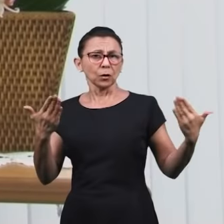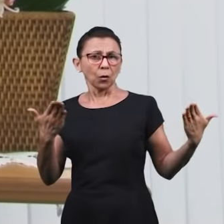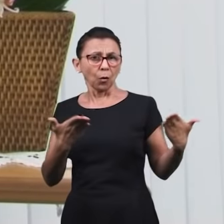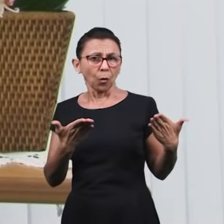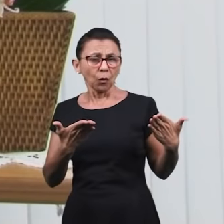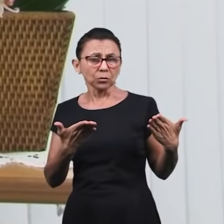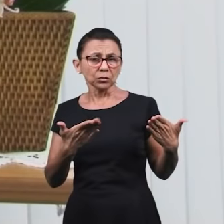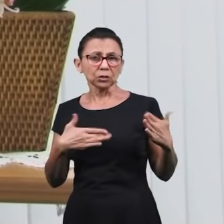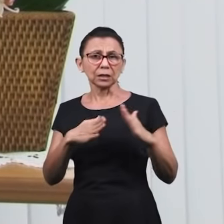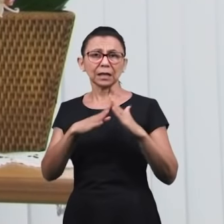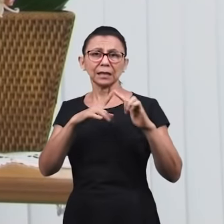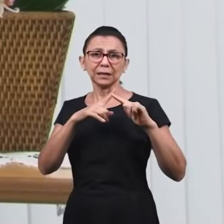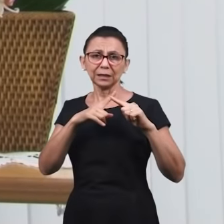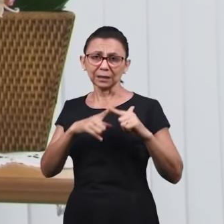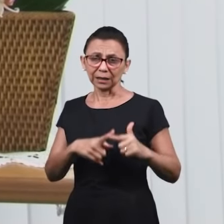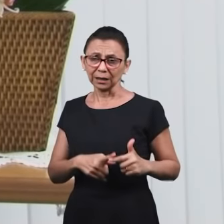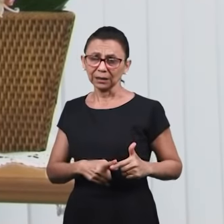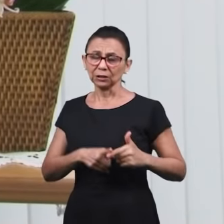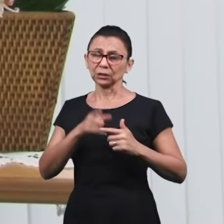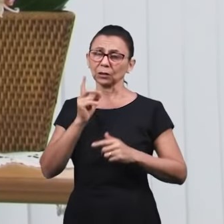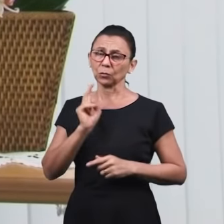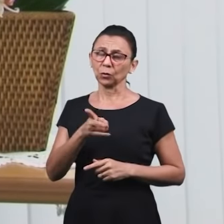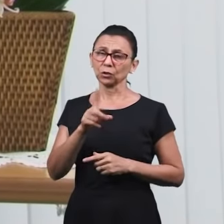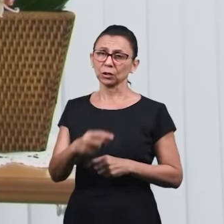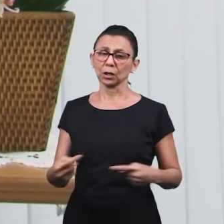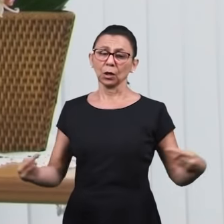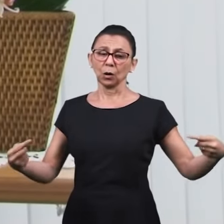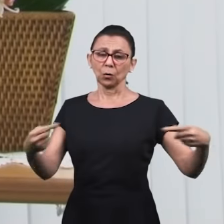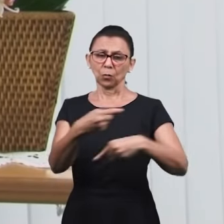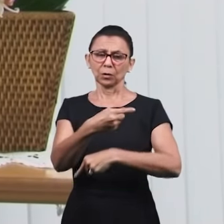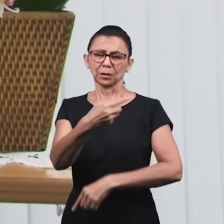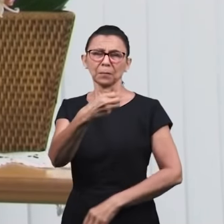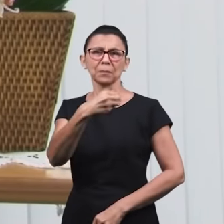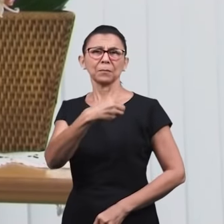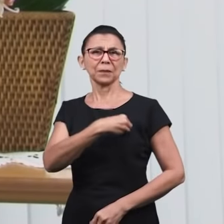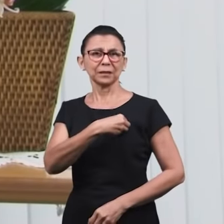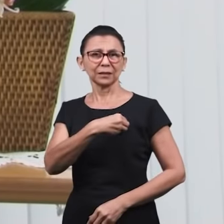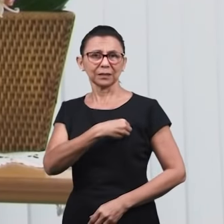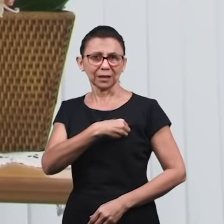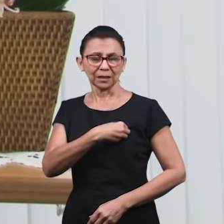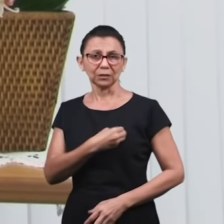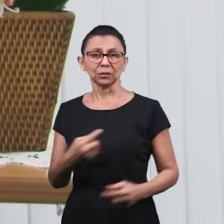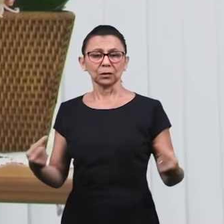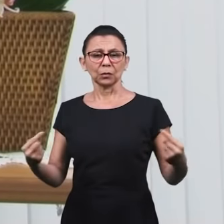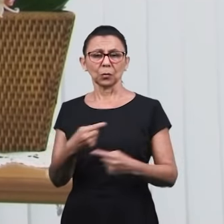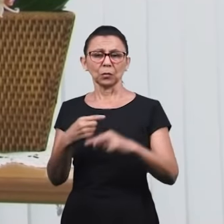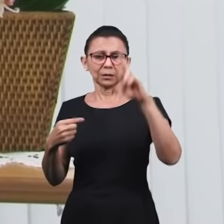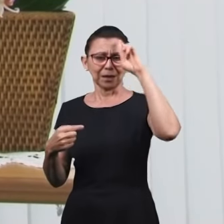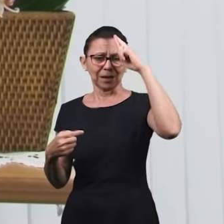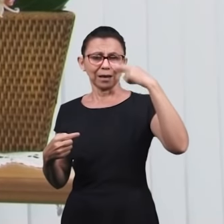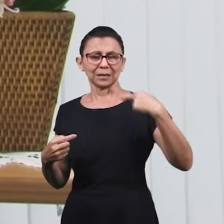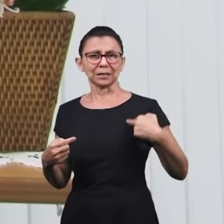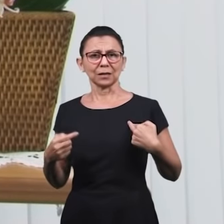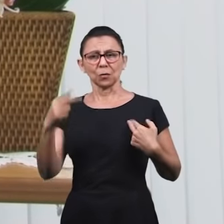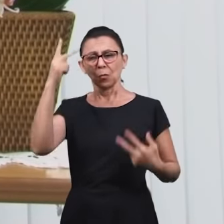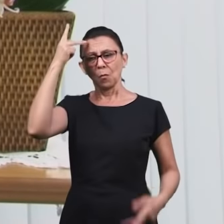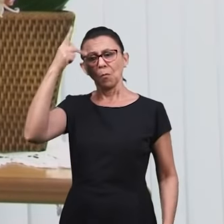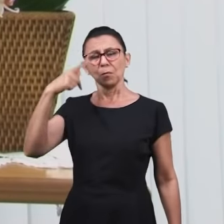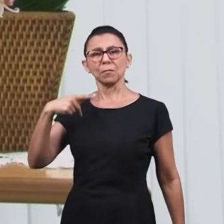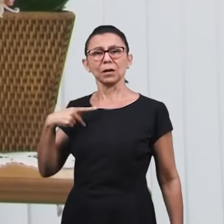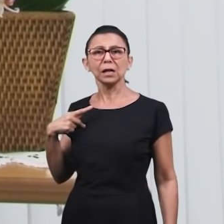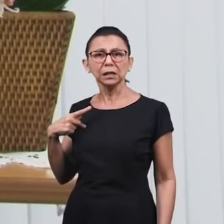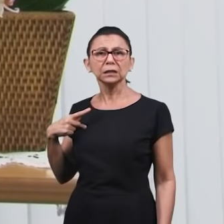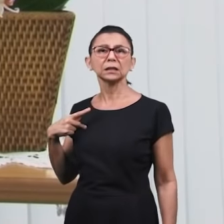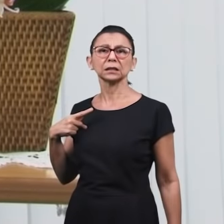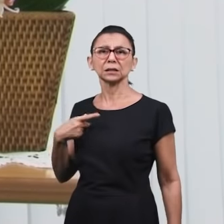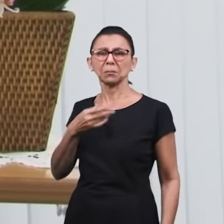grandes lutas da igreja sempre foi contra o pecado, contra a razão e a oposição que a razão levanta,